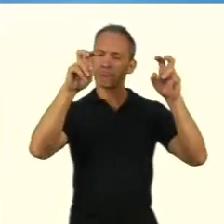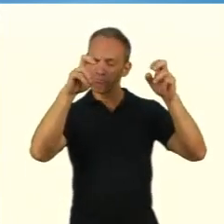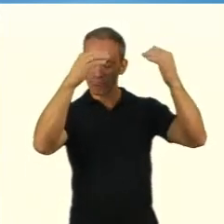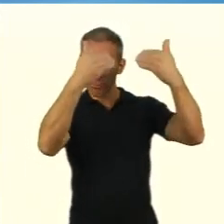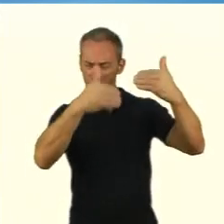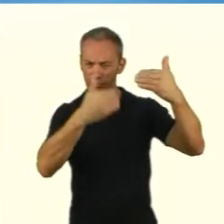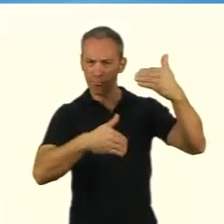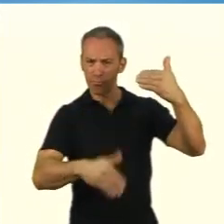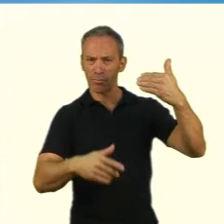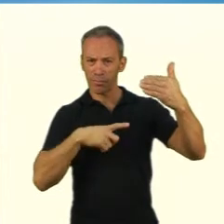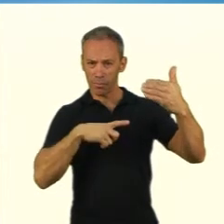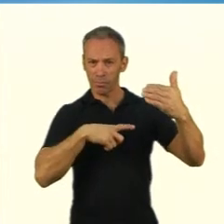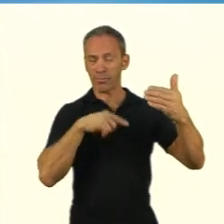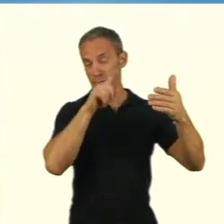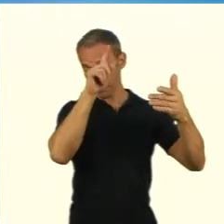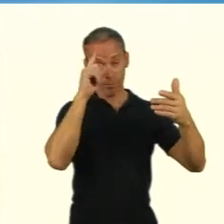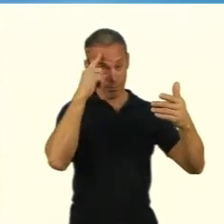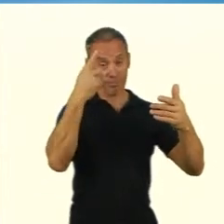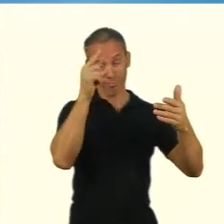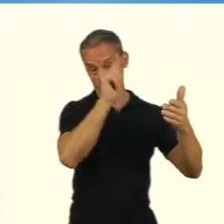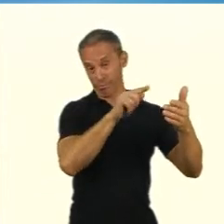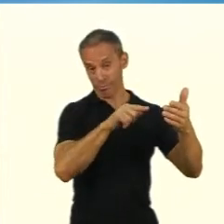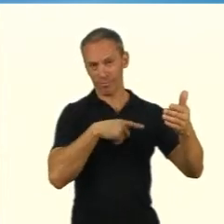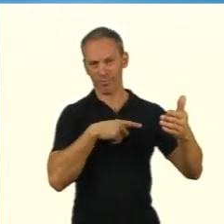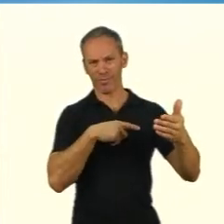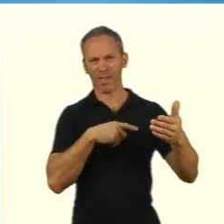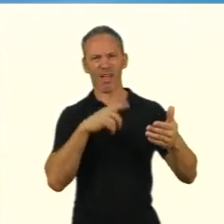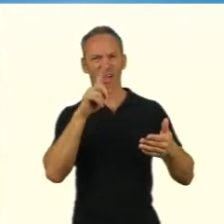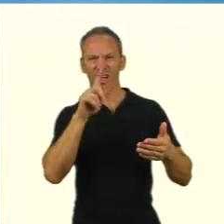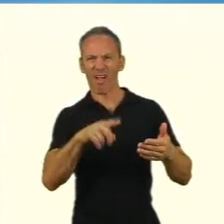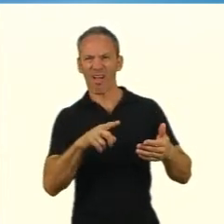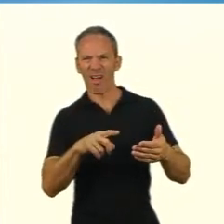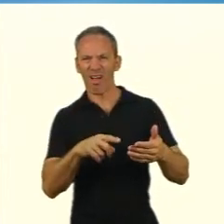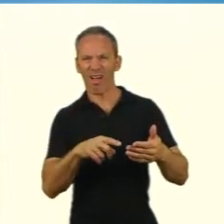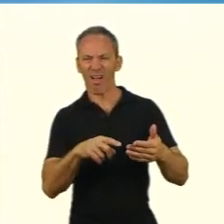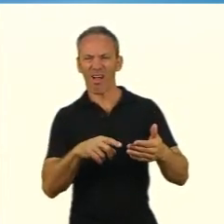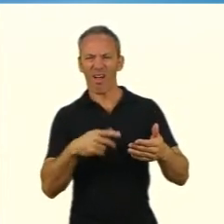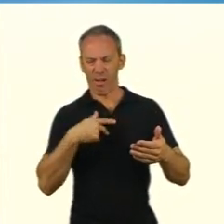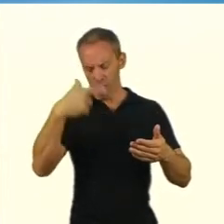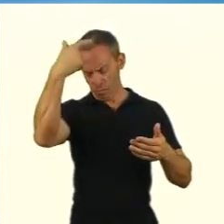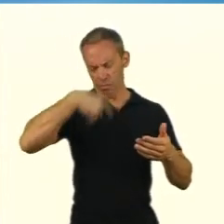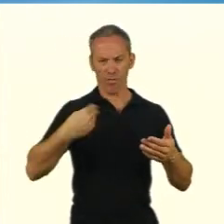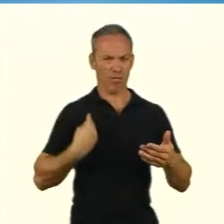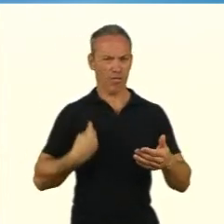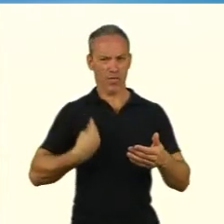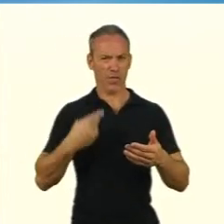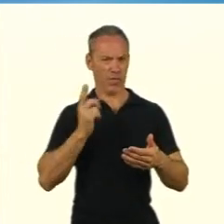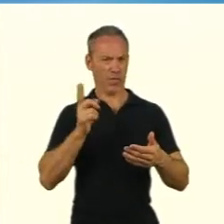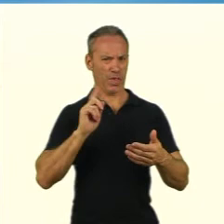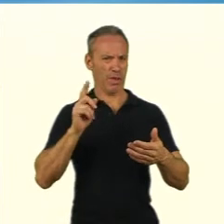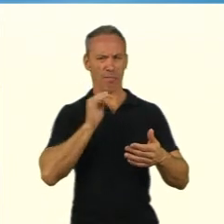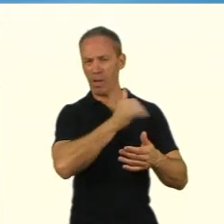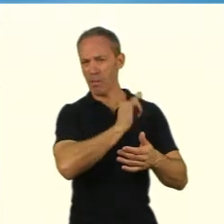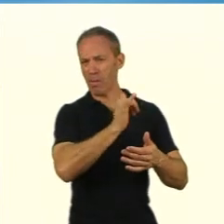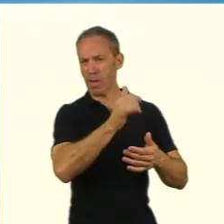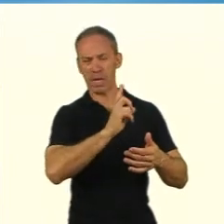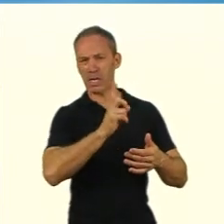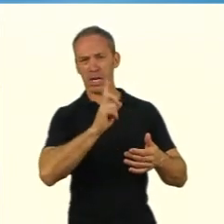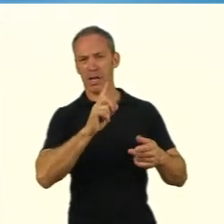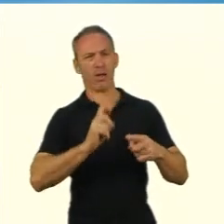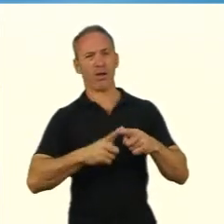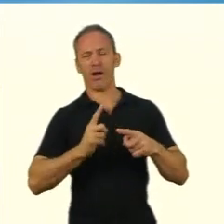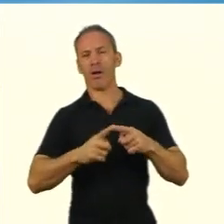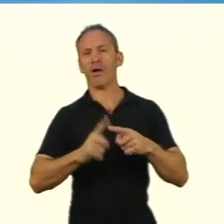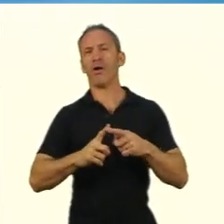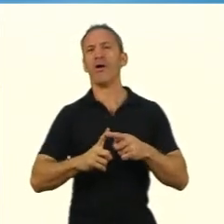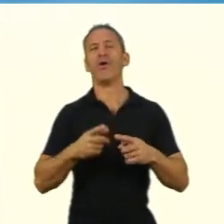inicial pode ter surgido lá, né? Pode surgir agora, a partir de uma experiência que eu tenho, por exemplo, no estágio, né?